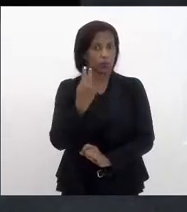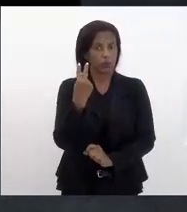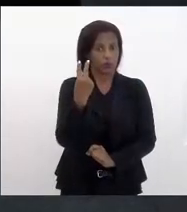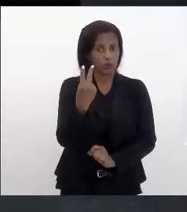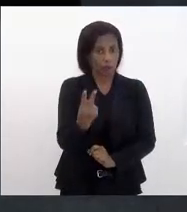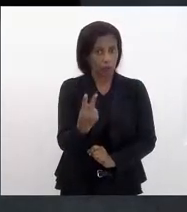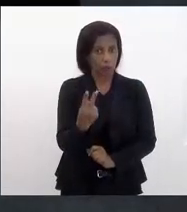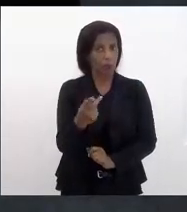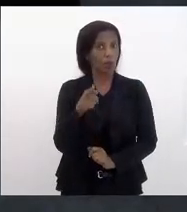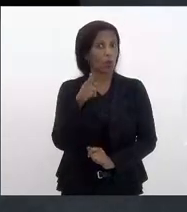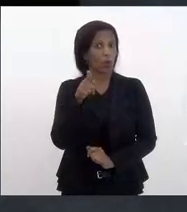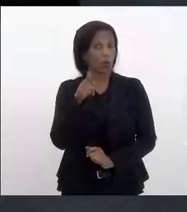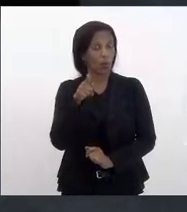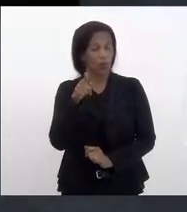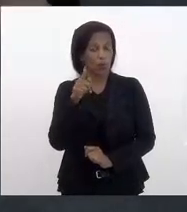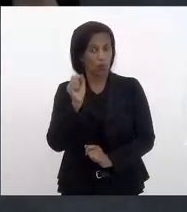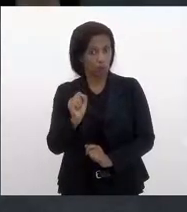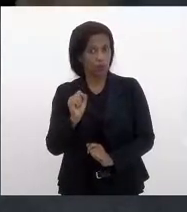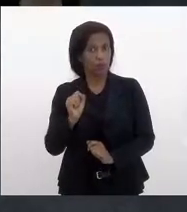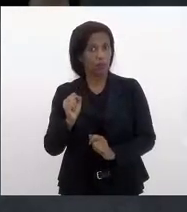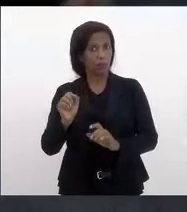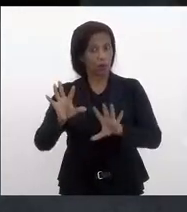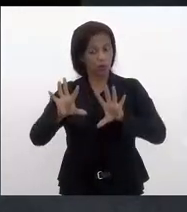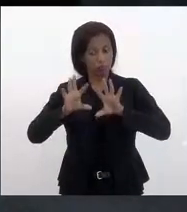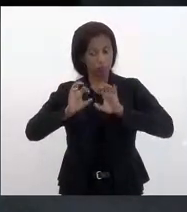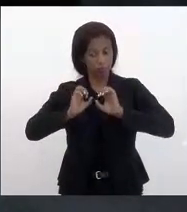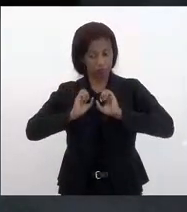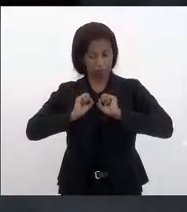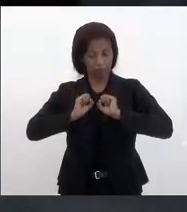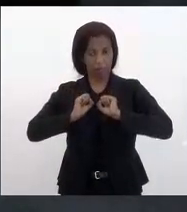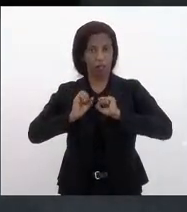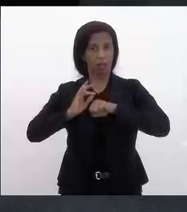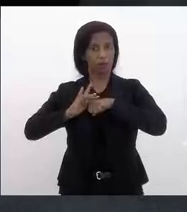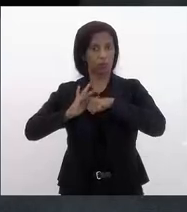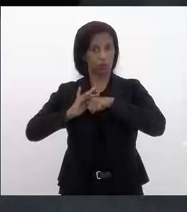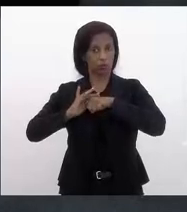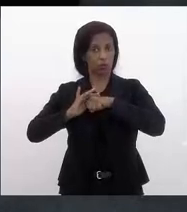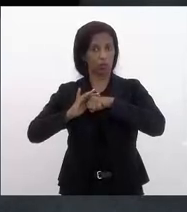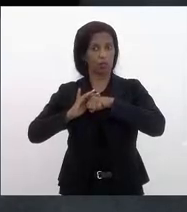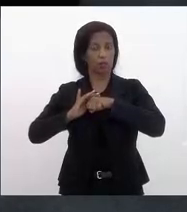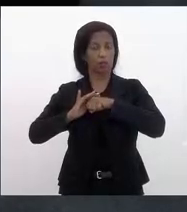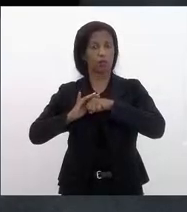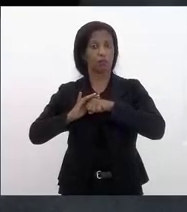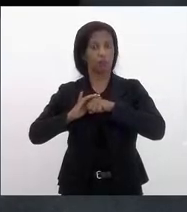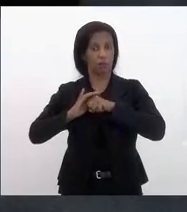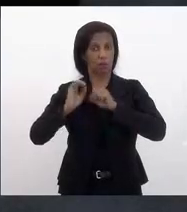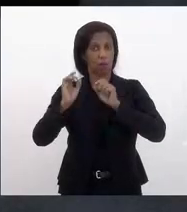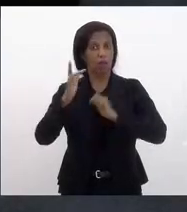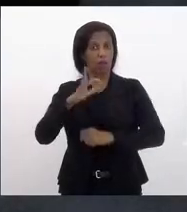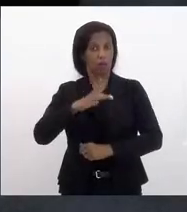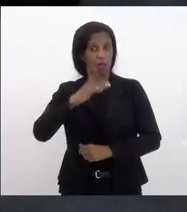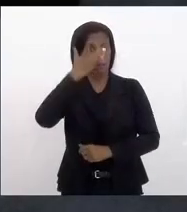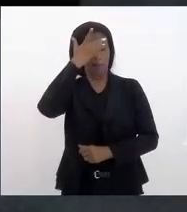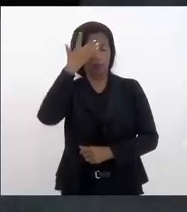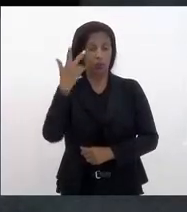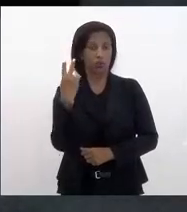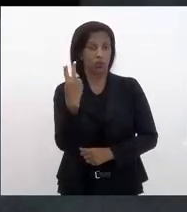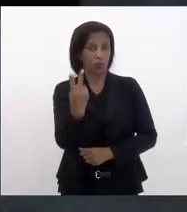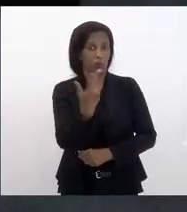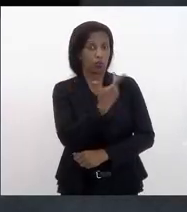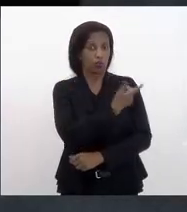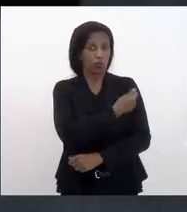você pode se recontaminar. Vamos falar assim, recontaminar. Tem pessoas que já tomaram as duas